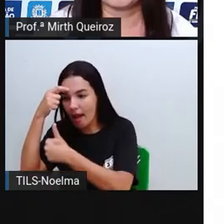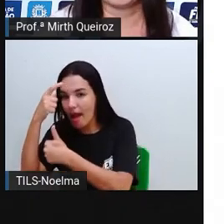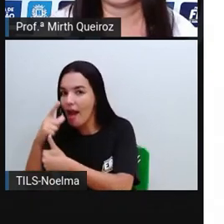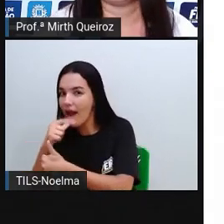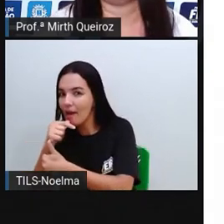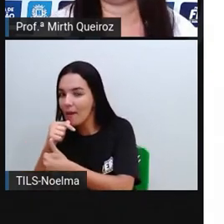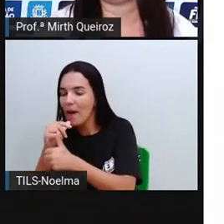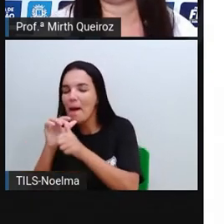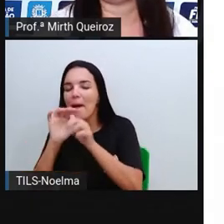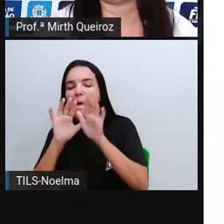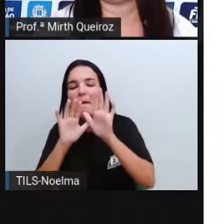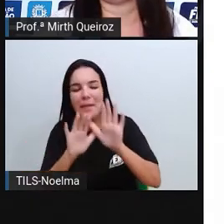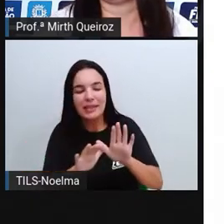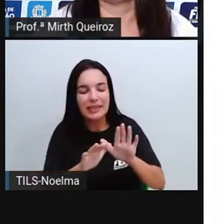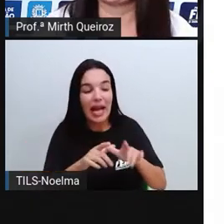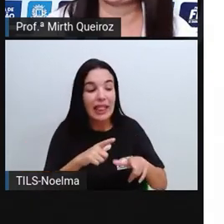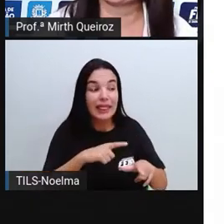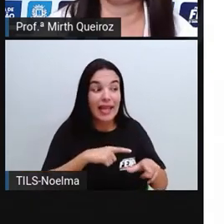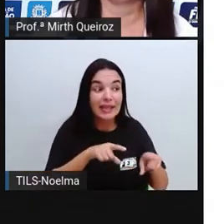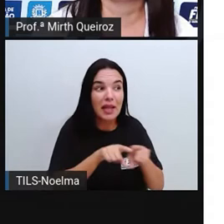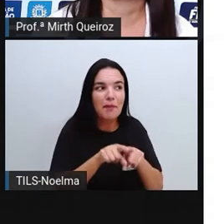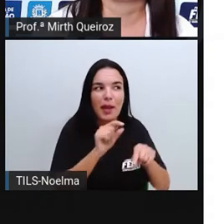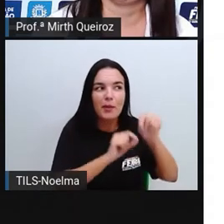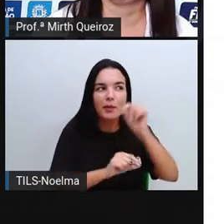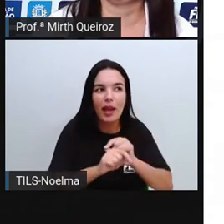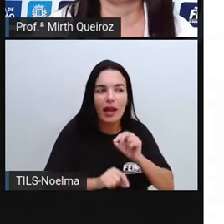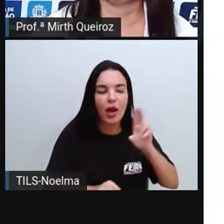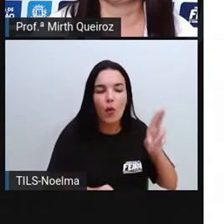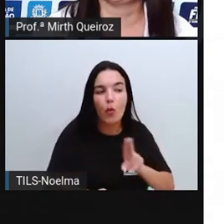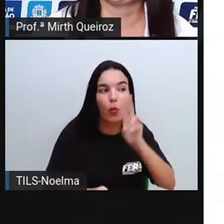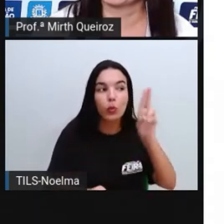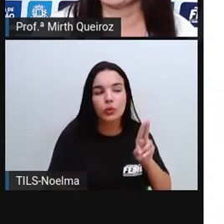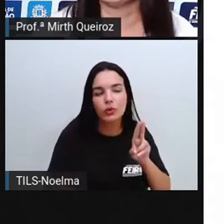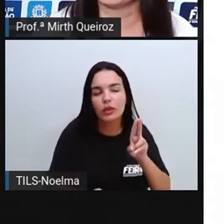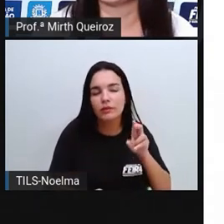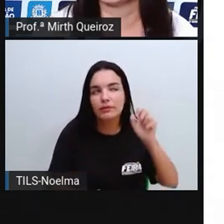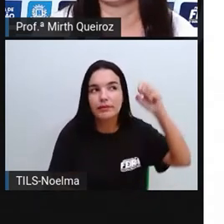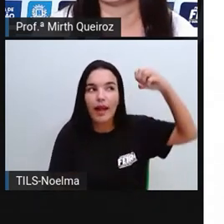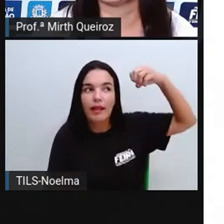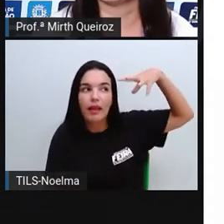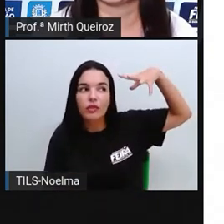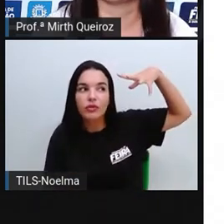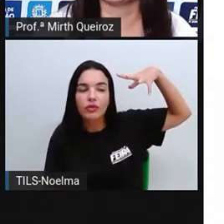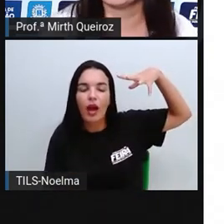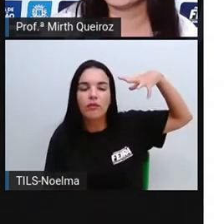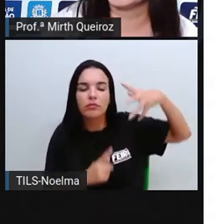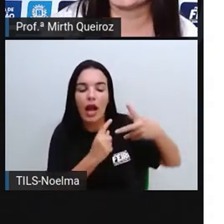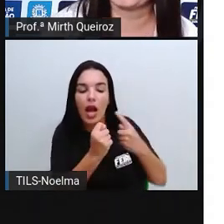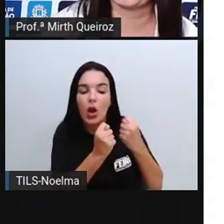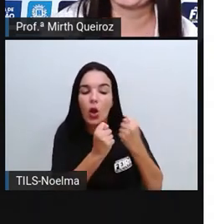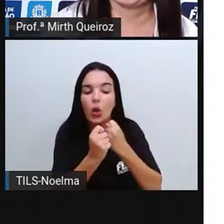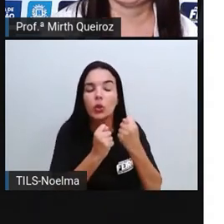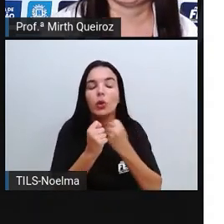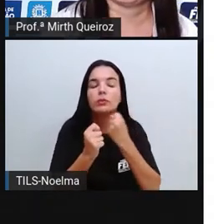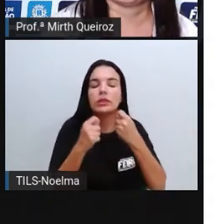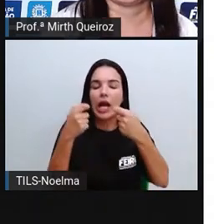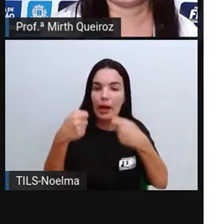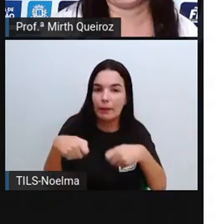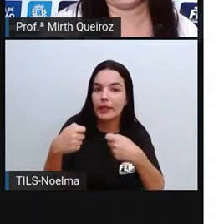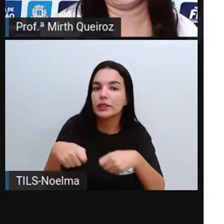também em relação à energia, né? Para que não fause também energia. E assim como quando a gente